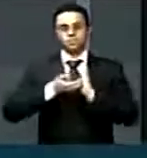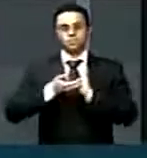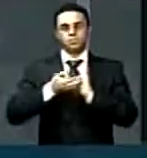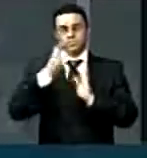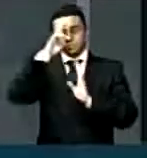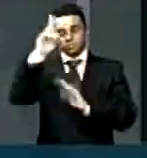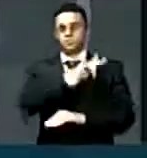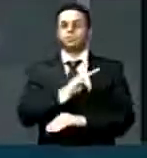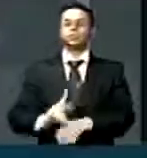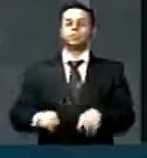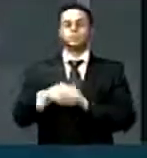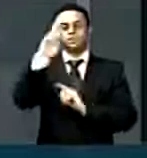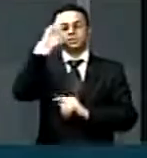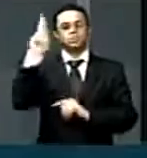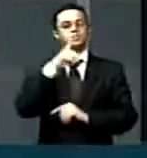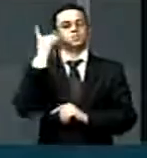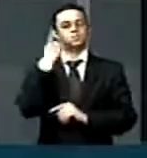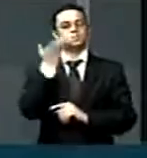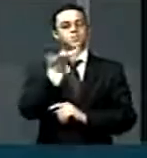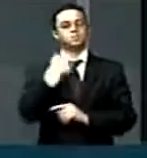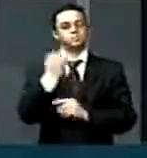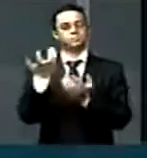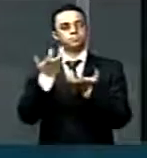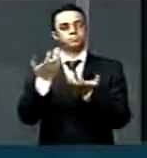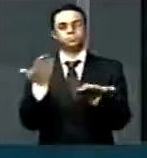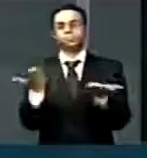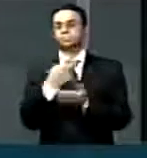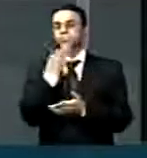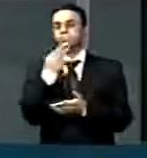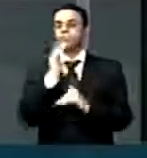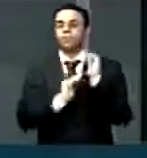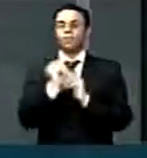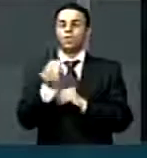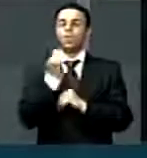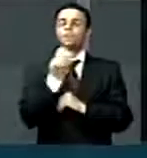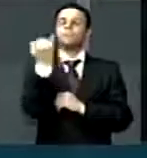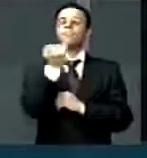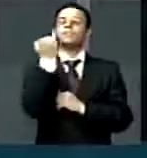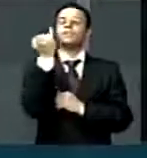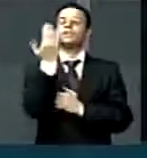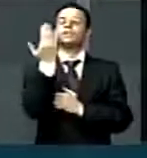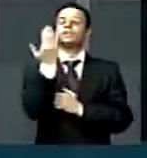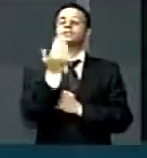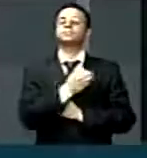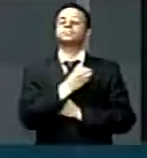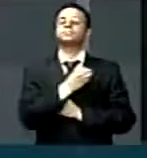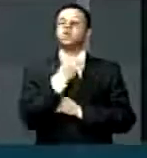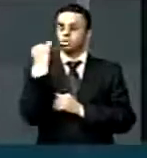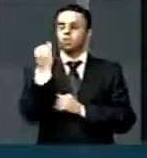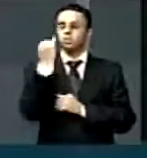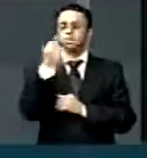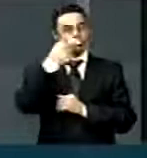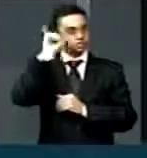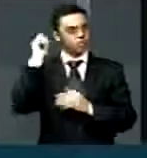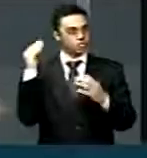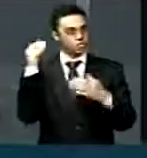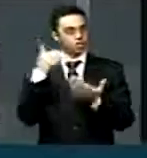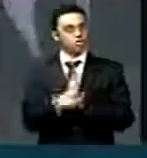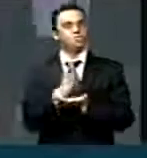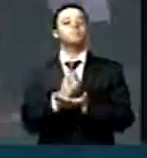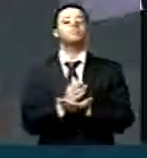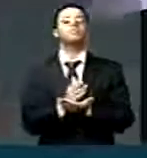E, senhor presidente, senhores deputados, queria dizer da importância que foi a aprovação ontem